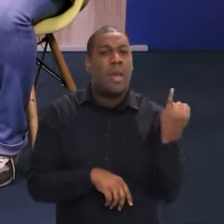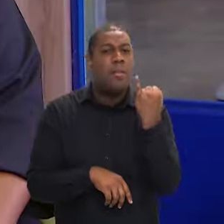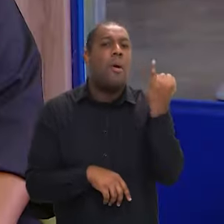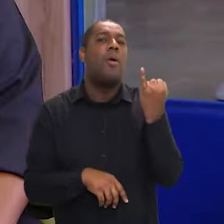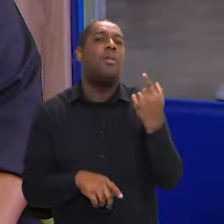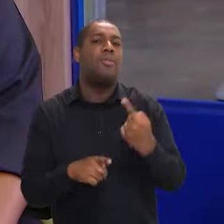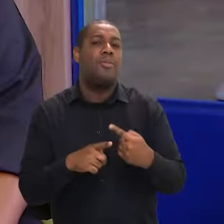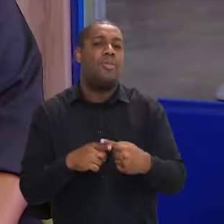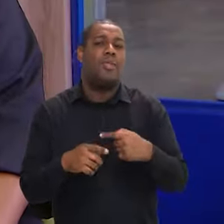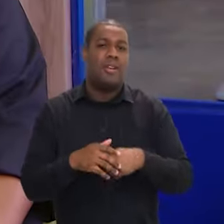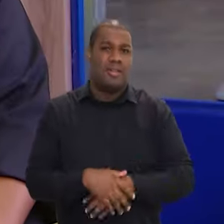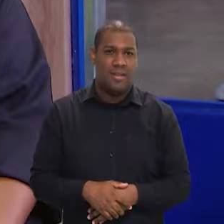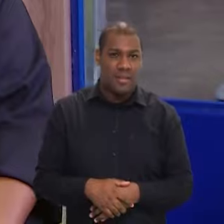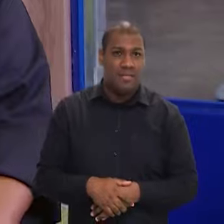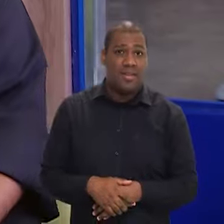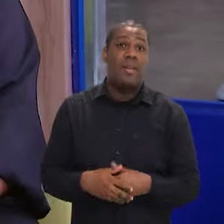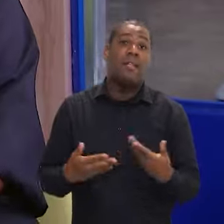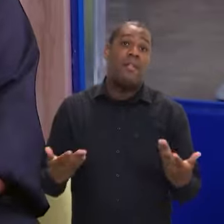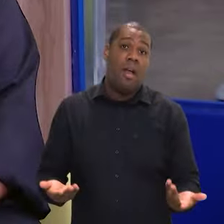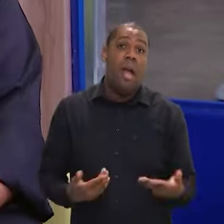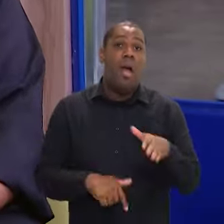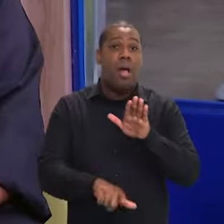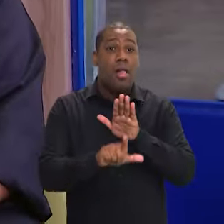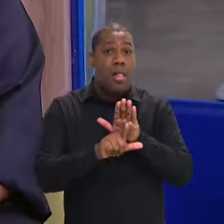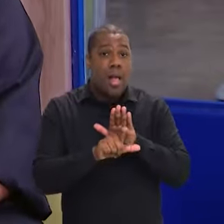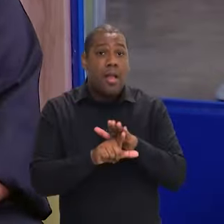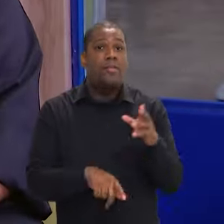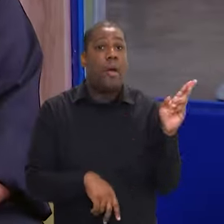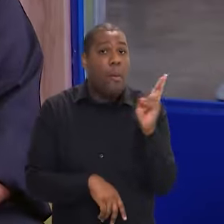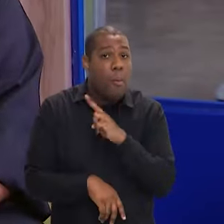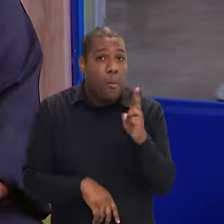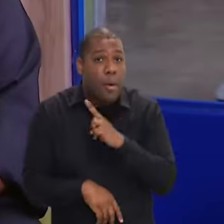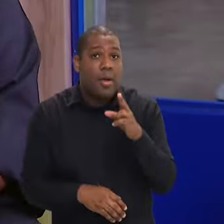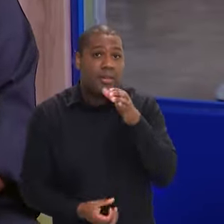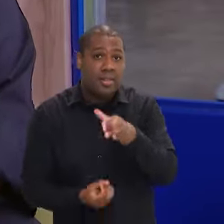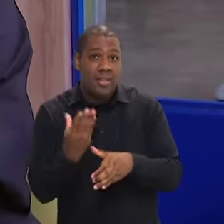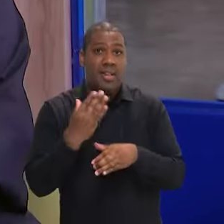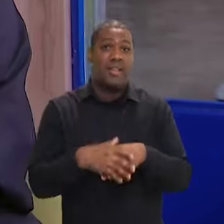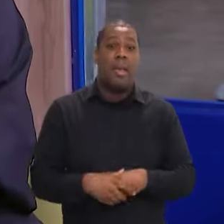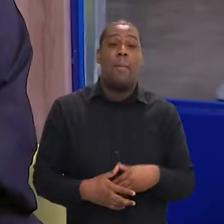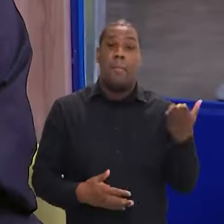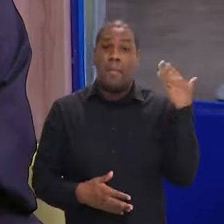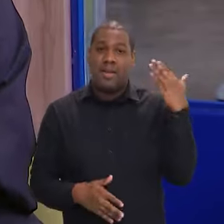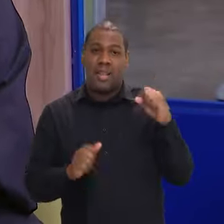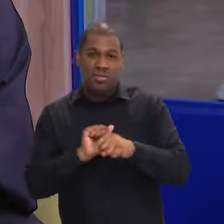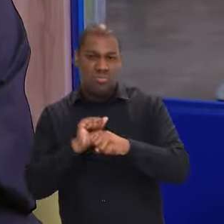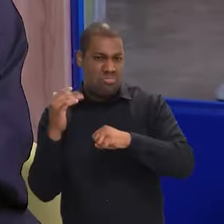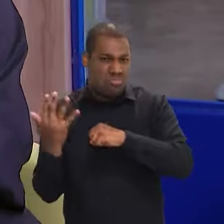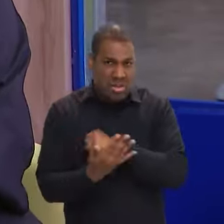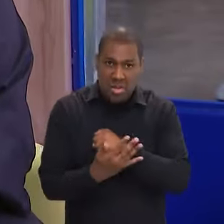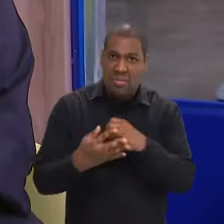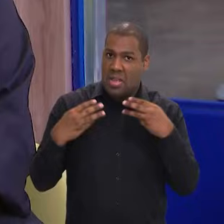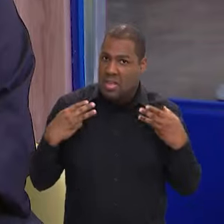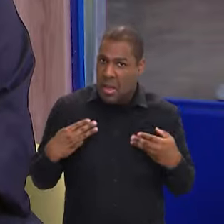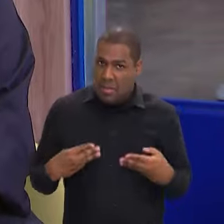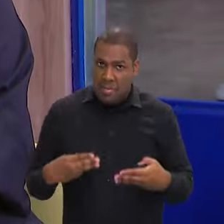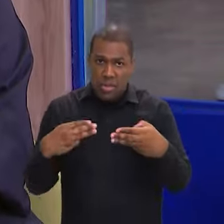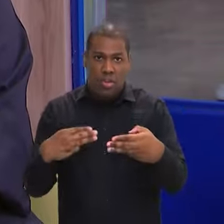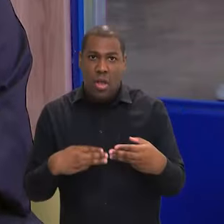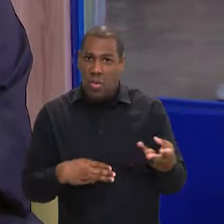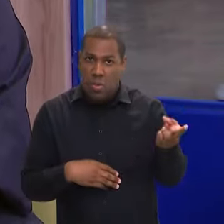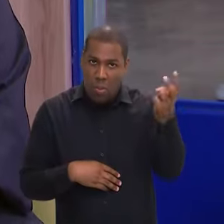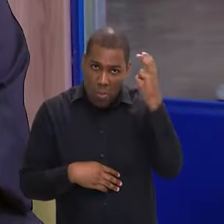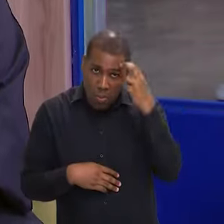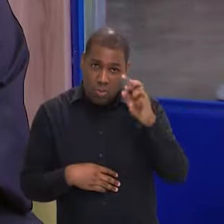que veio emergencial no momento da pandemia, no momento que nós não tínhamos o Ministério e aí também vai